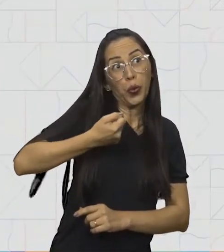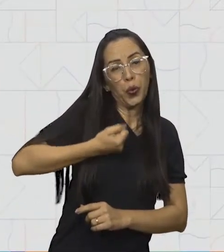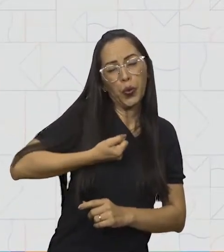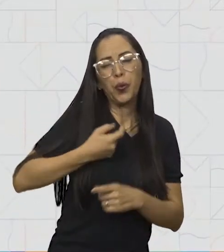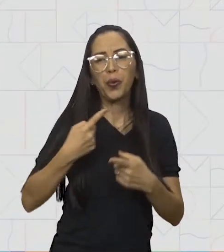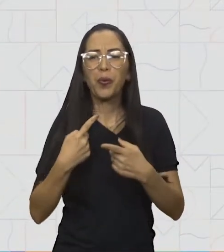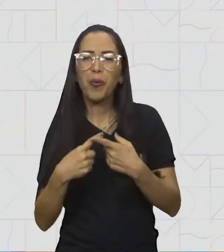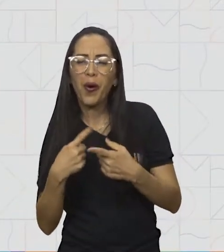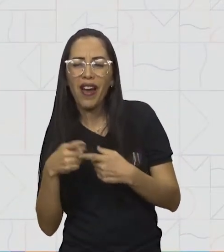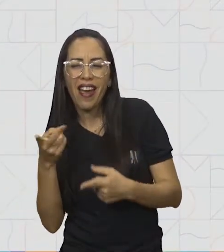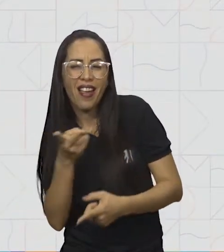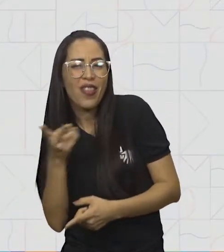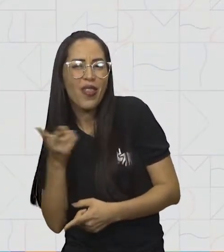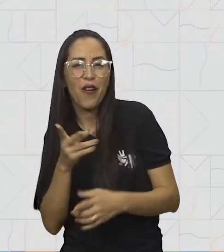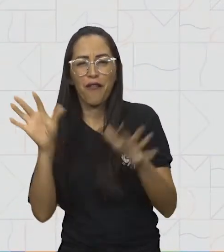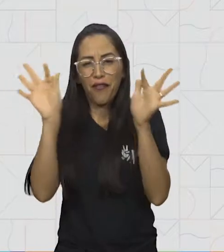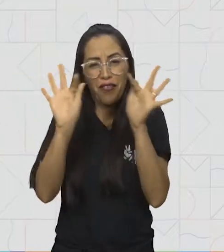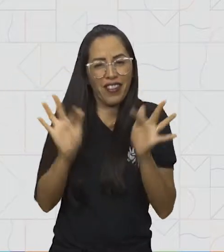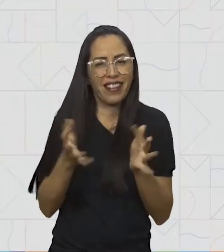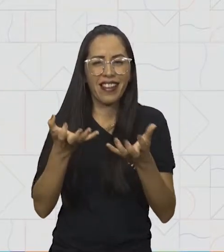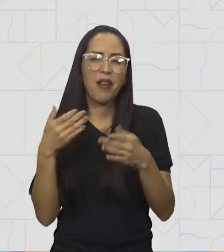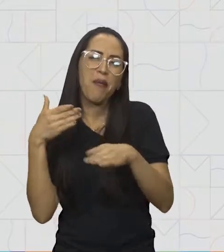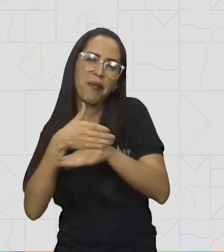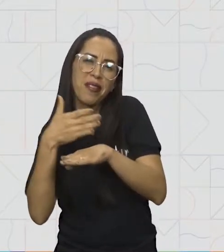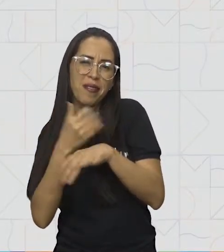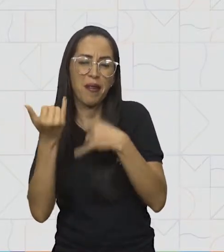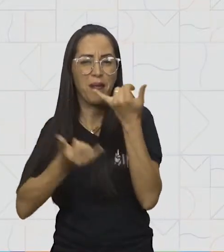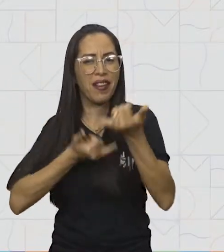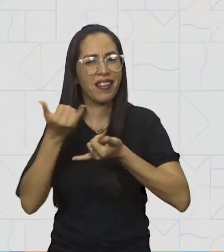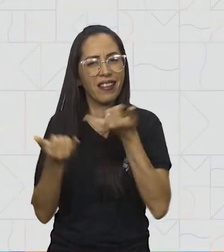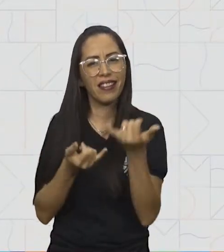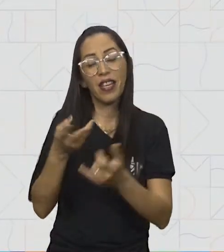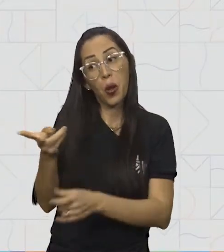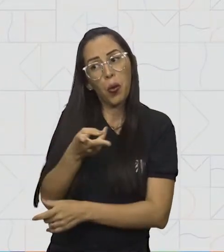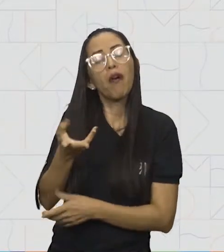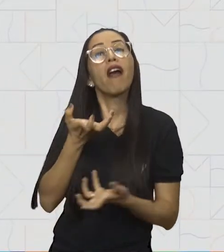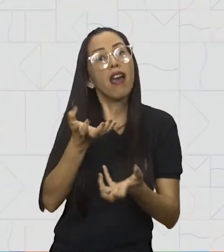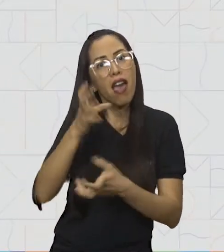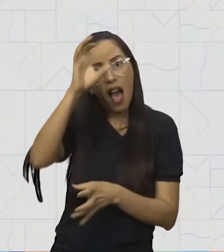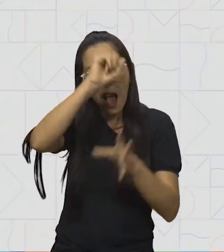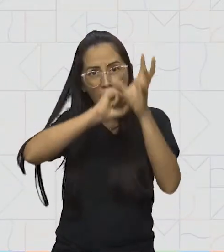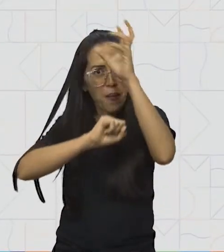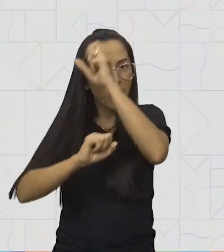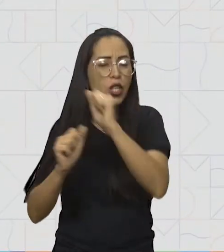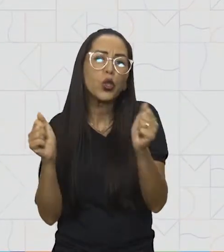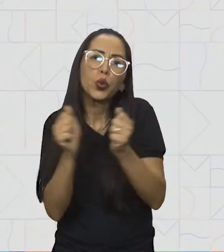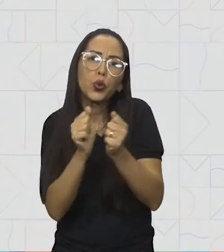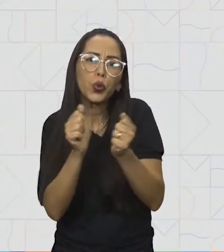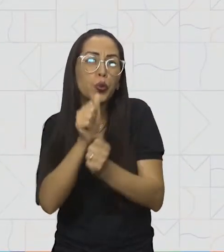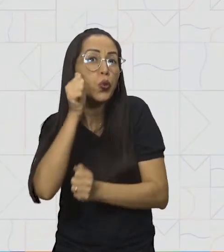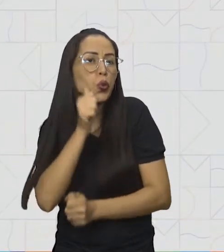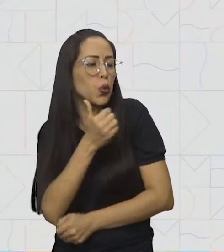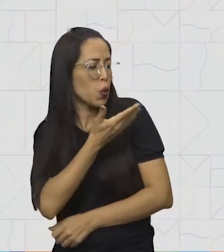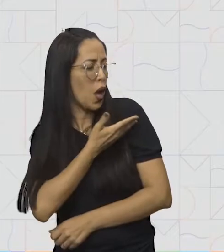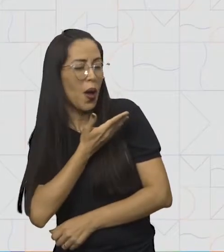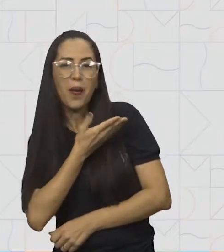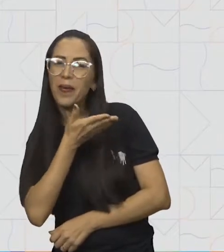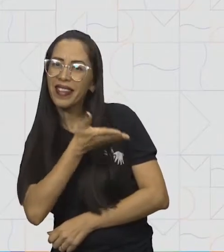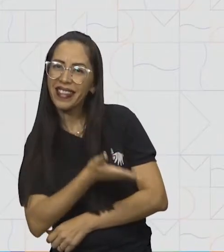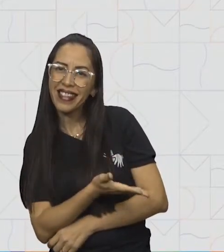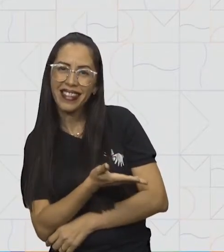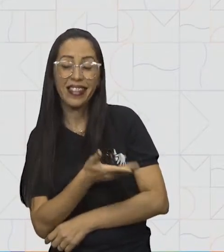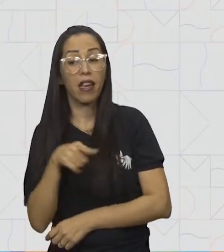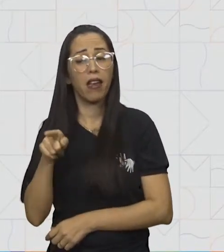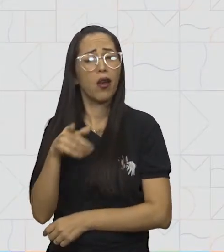brincadeira. Estavam felizes, pois queriam muito aprender com Maria. Não estavam se aguentando